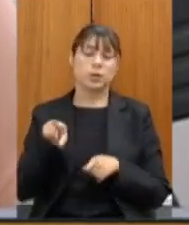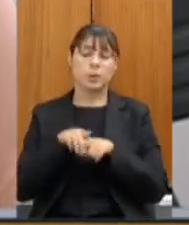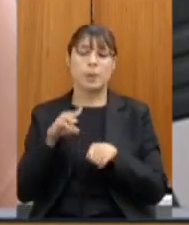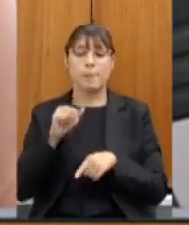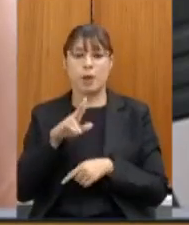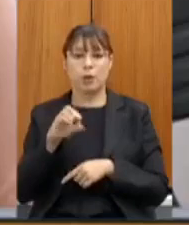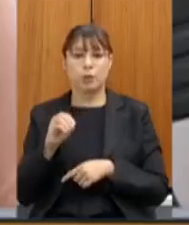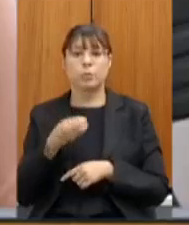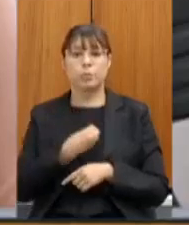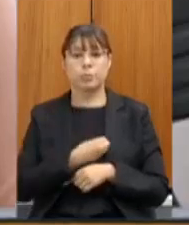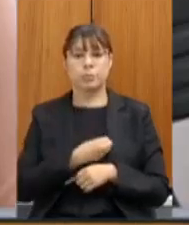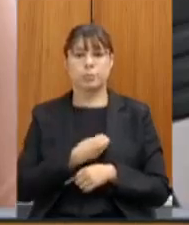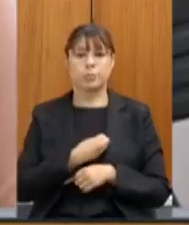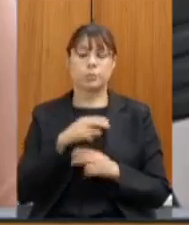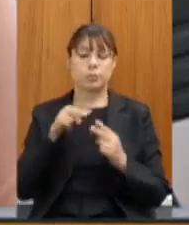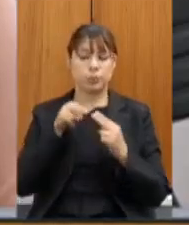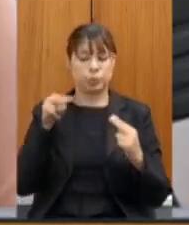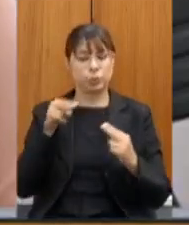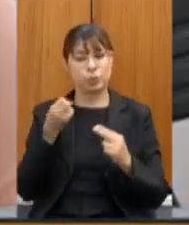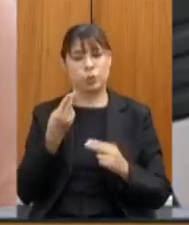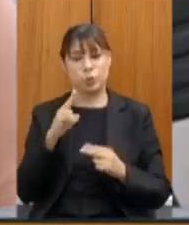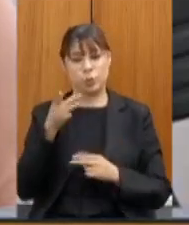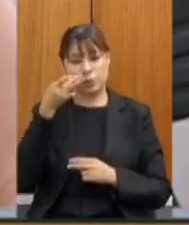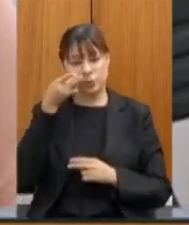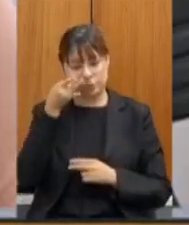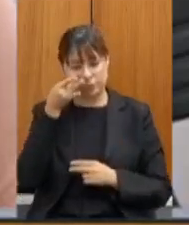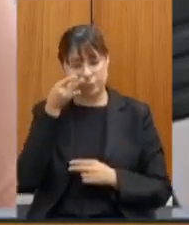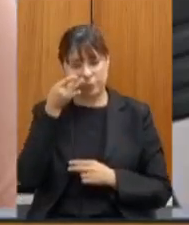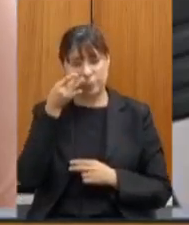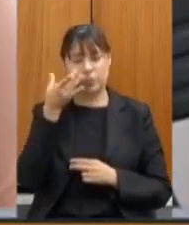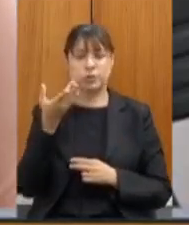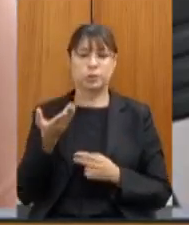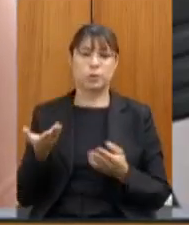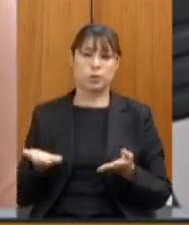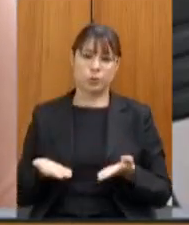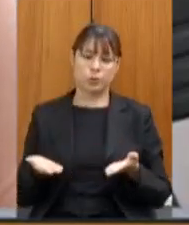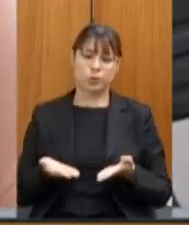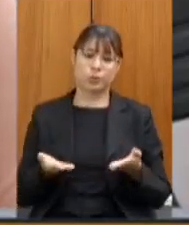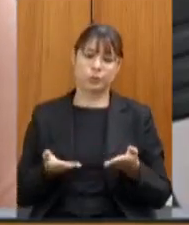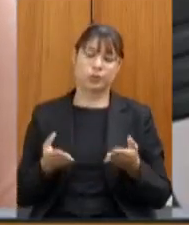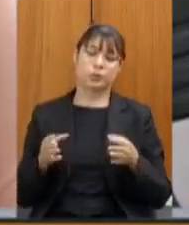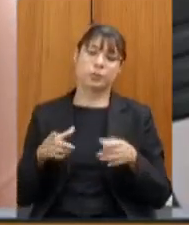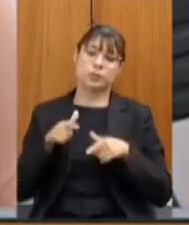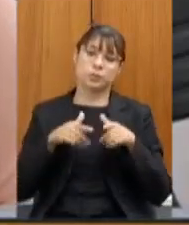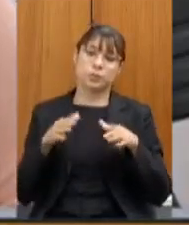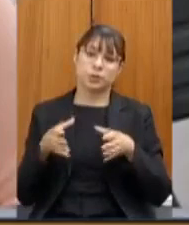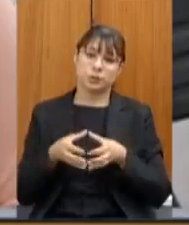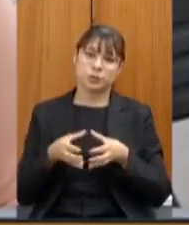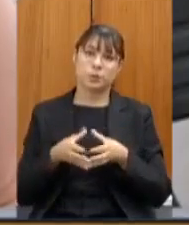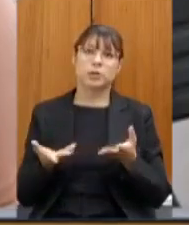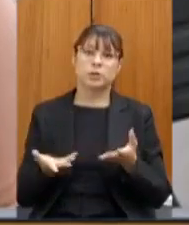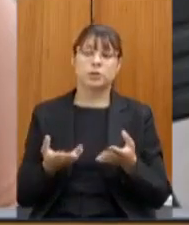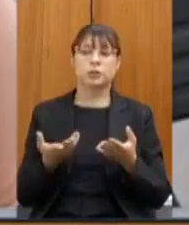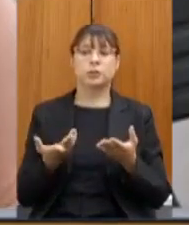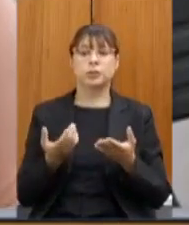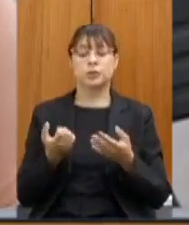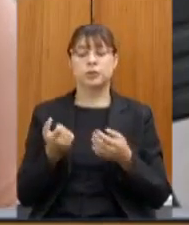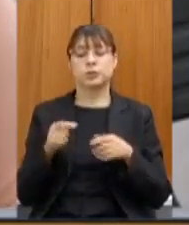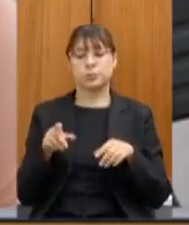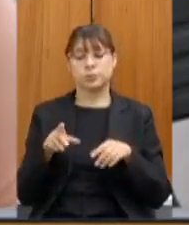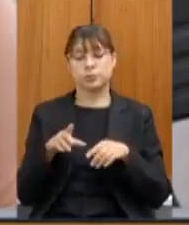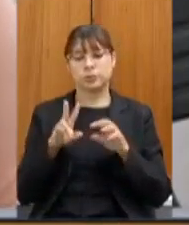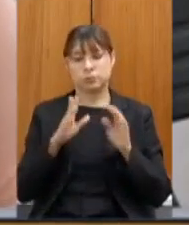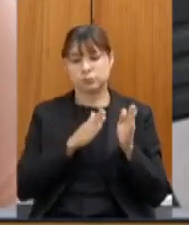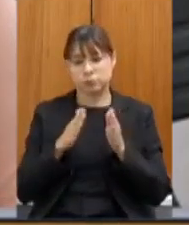Tramonte que participaram ou remotamente ou presencialmente aqui dos trabalhos da comissão conforme as atividades o Assembleia